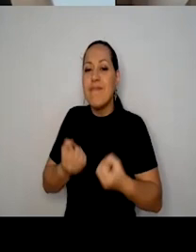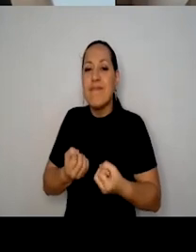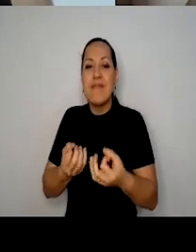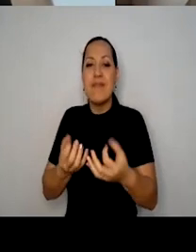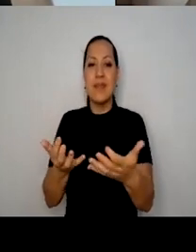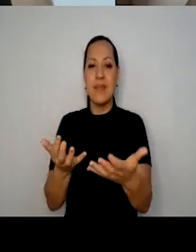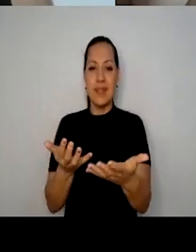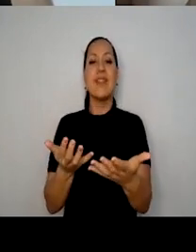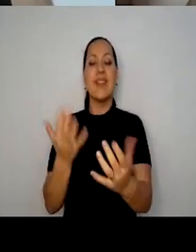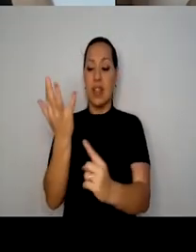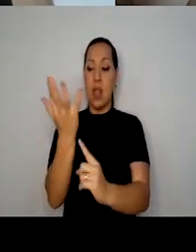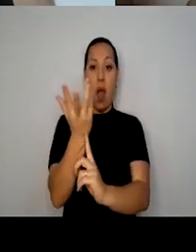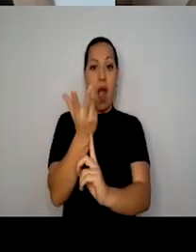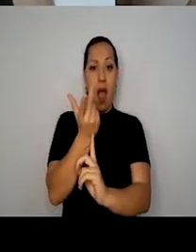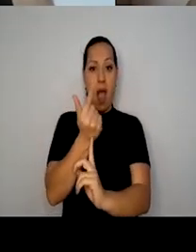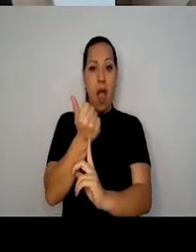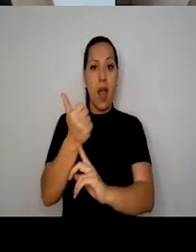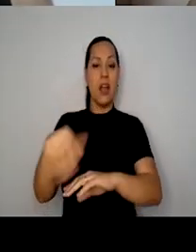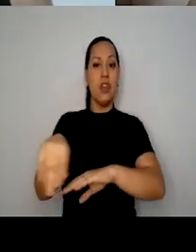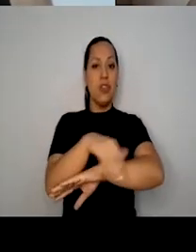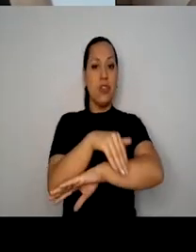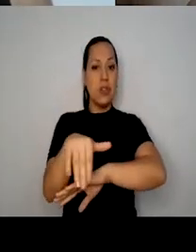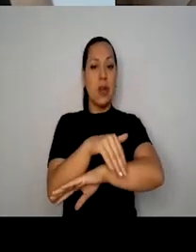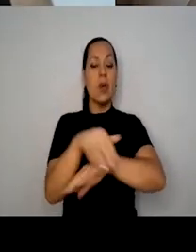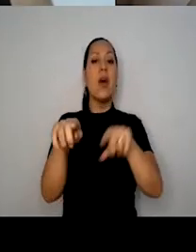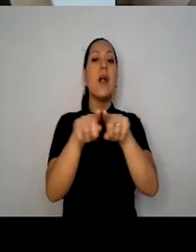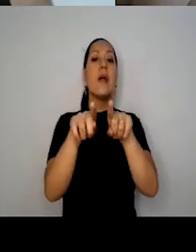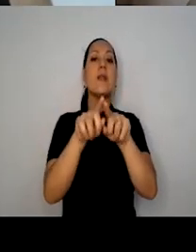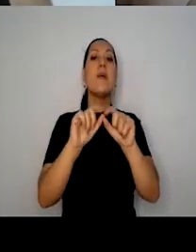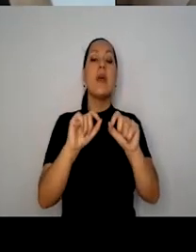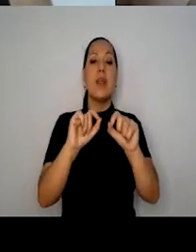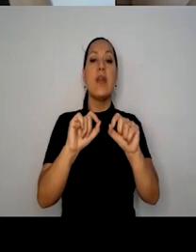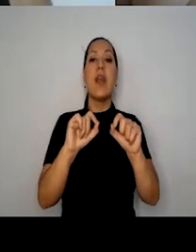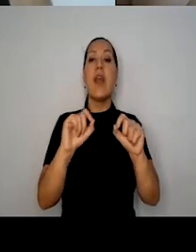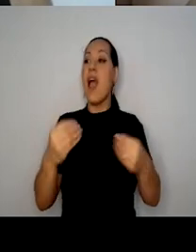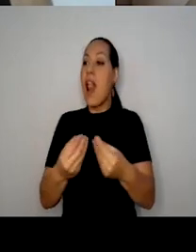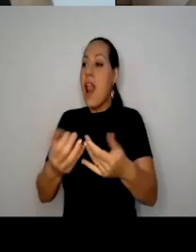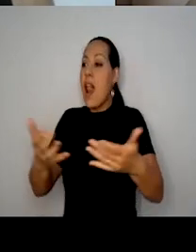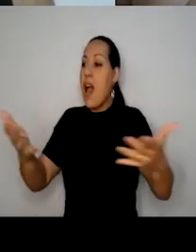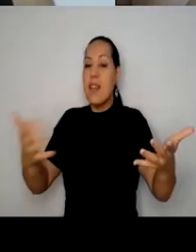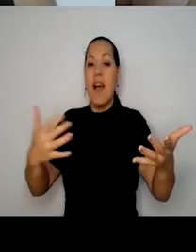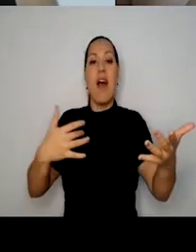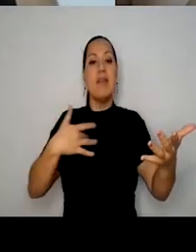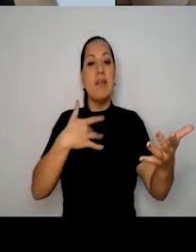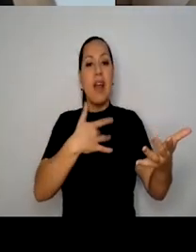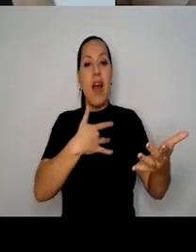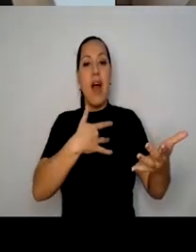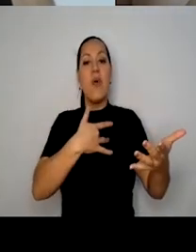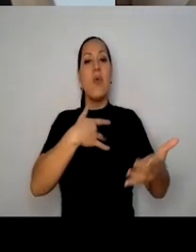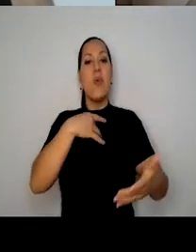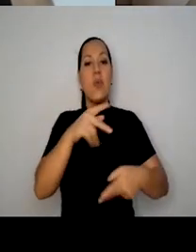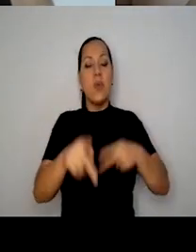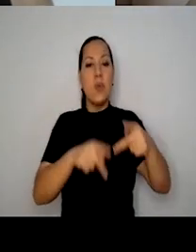a arte pública, ela também é saúde pública, o nosso grande